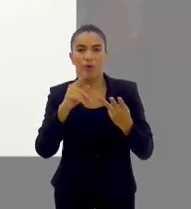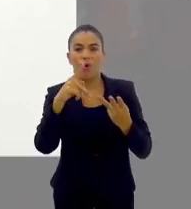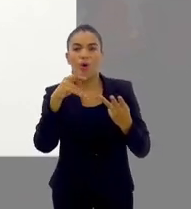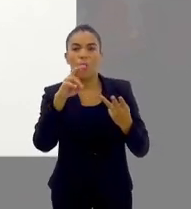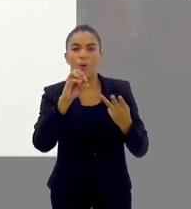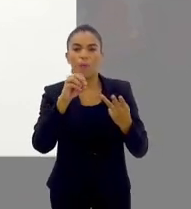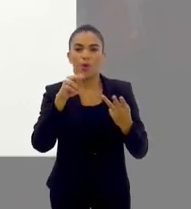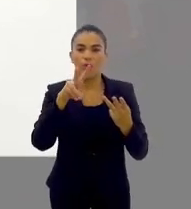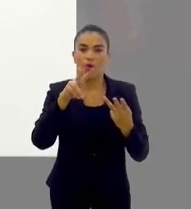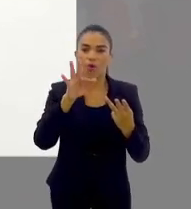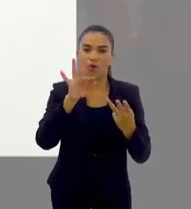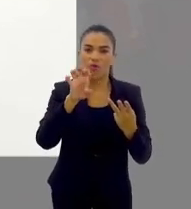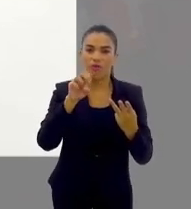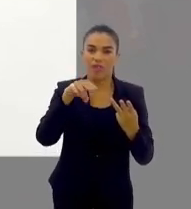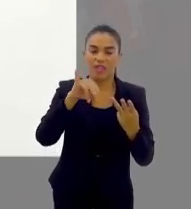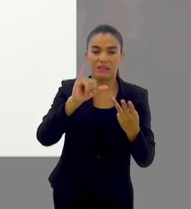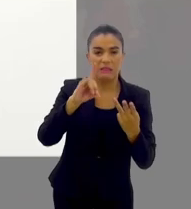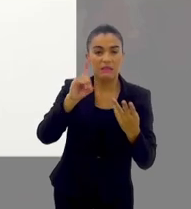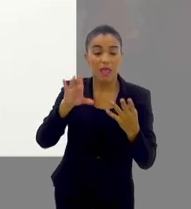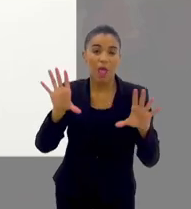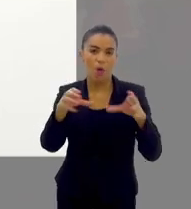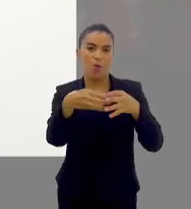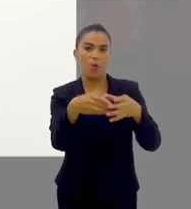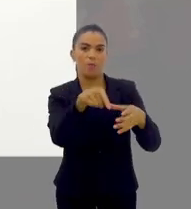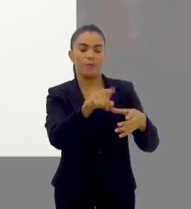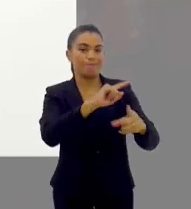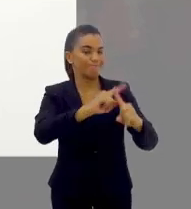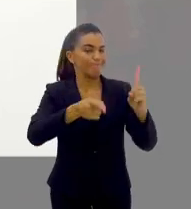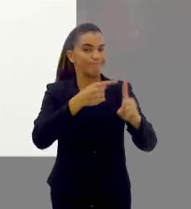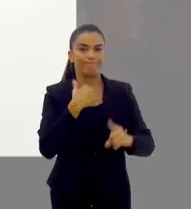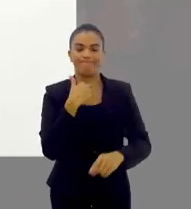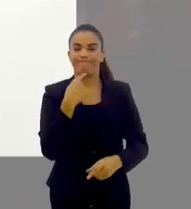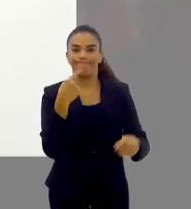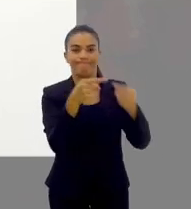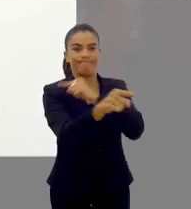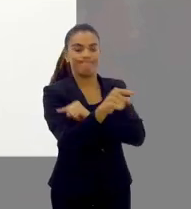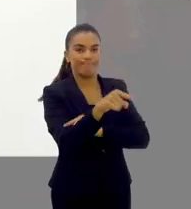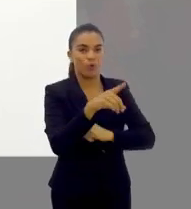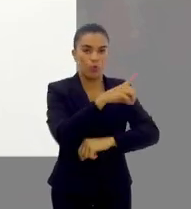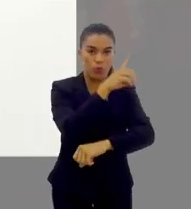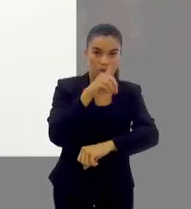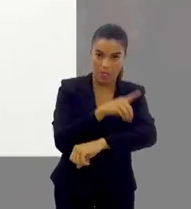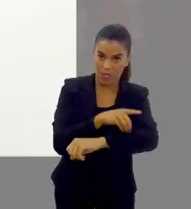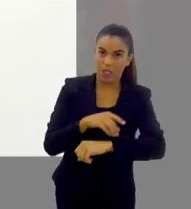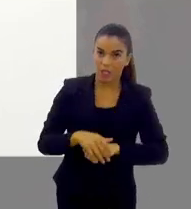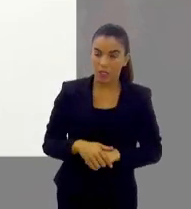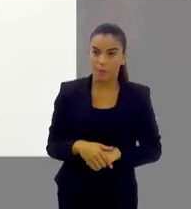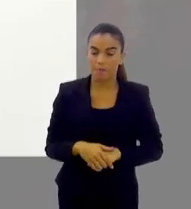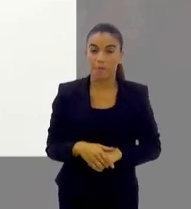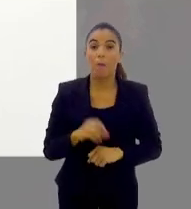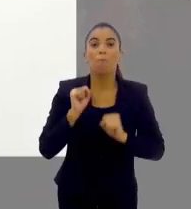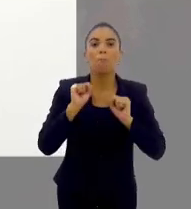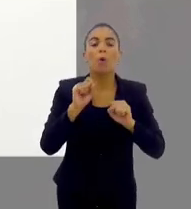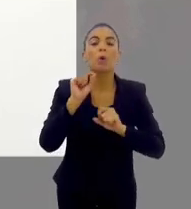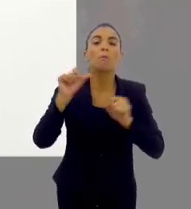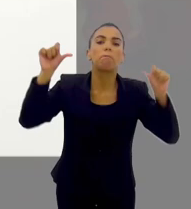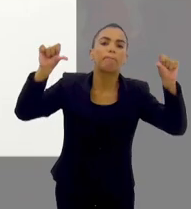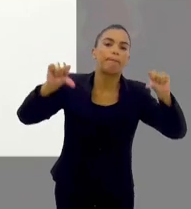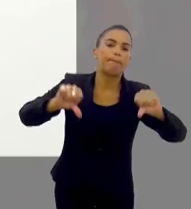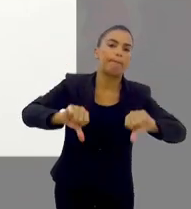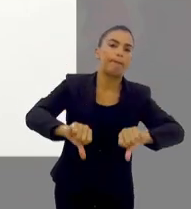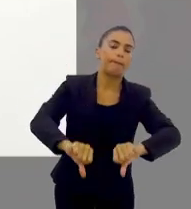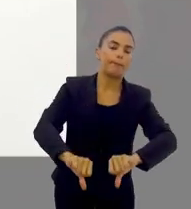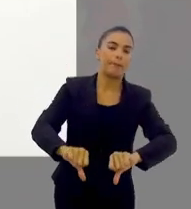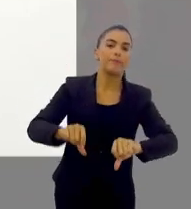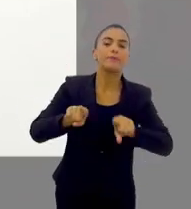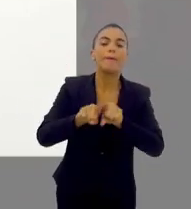que são derivados aí dessa classe, que podem, em alguns casos, piorar